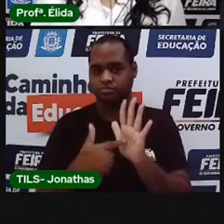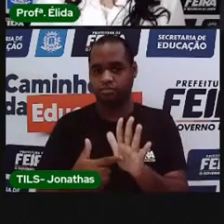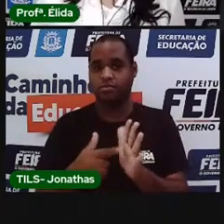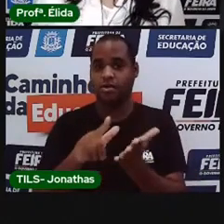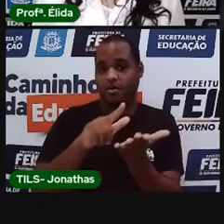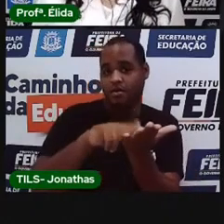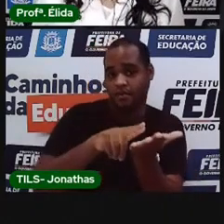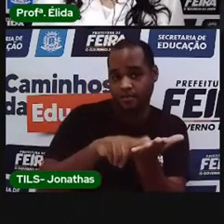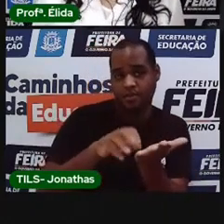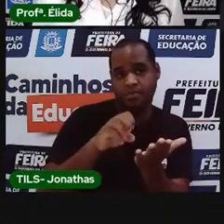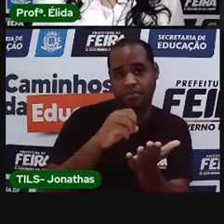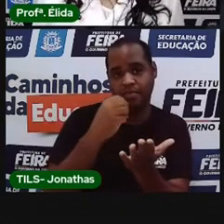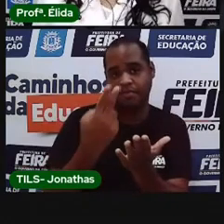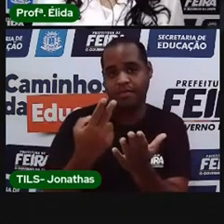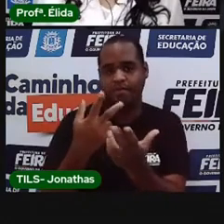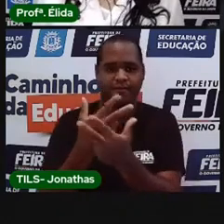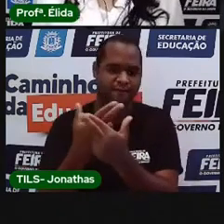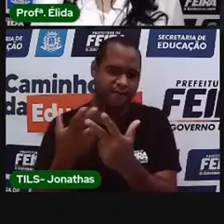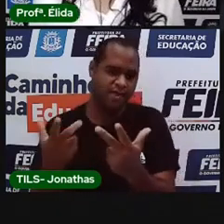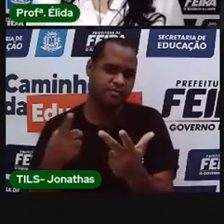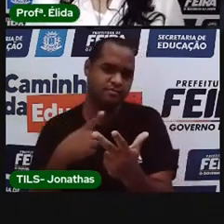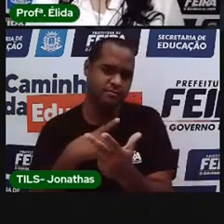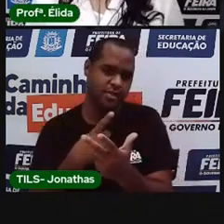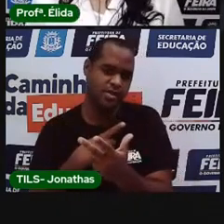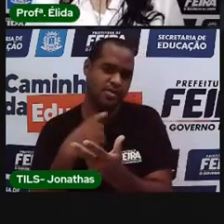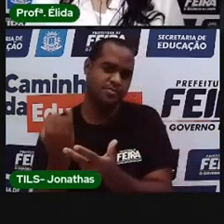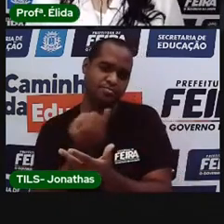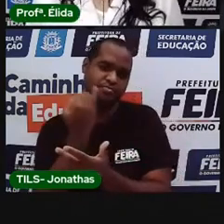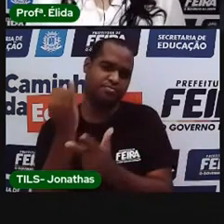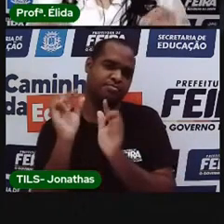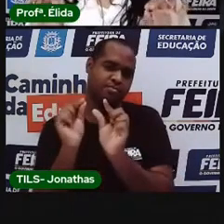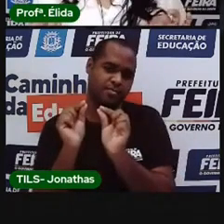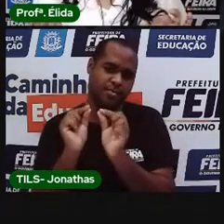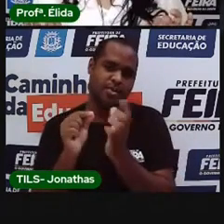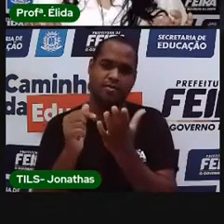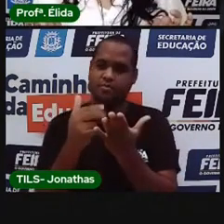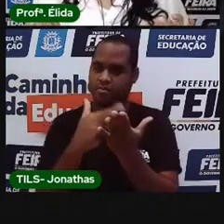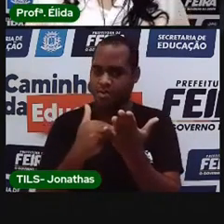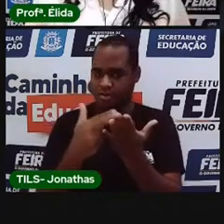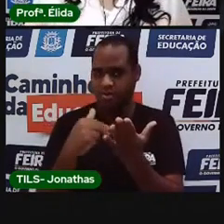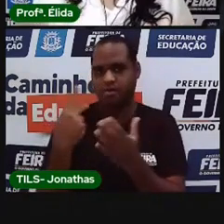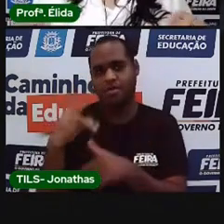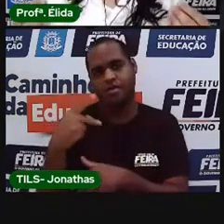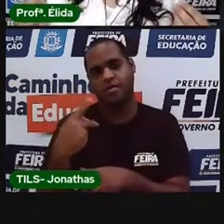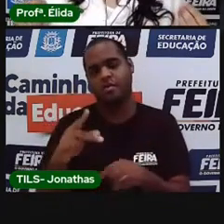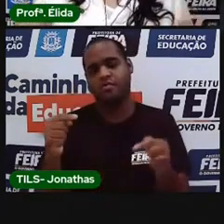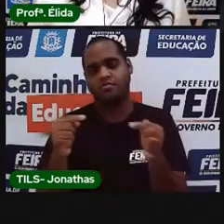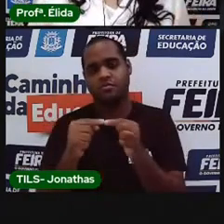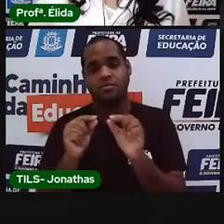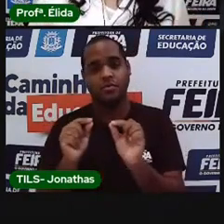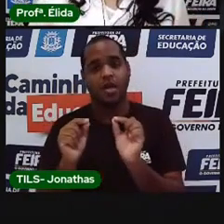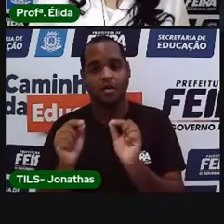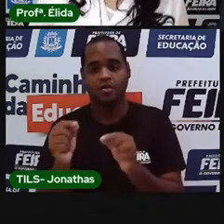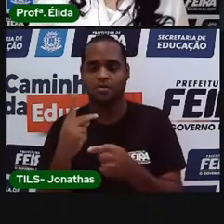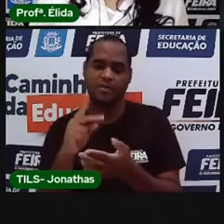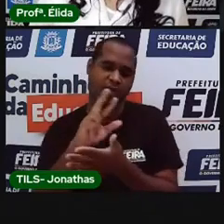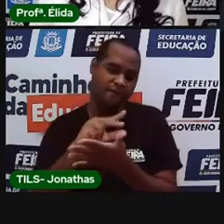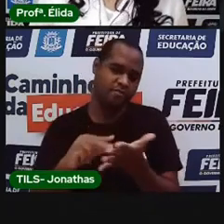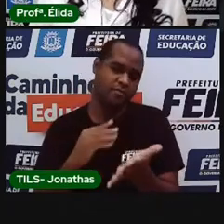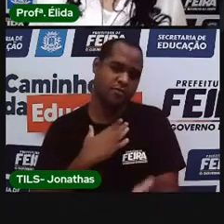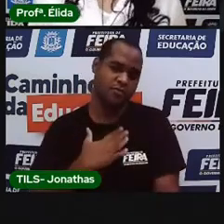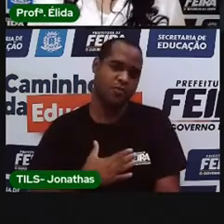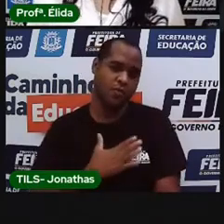papel com o material que a folha enviou. Para um desenho seu. Fazendo algo que você